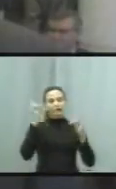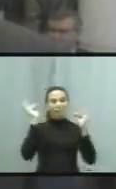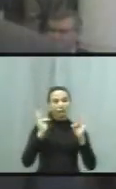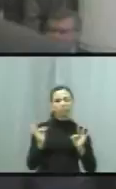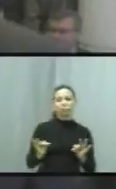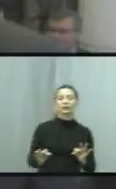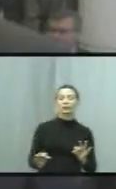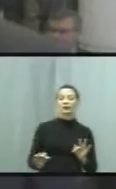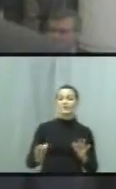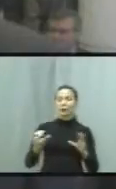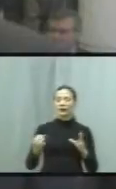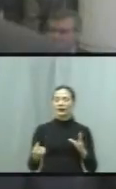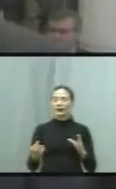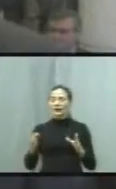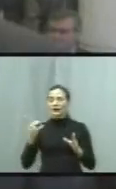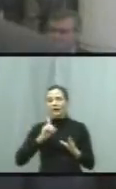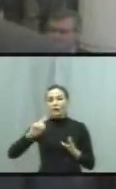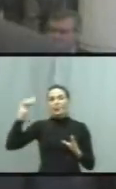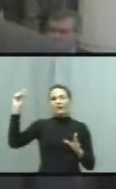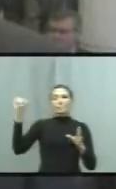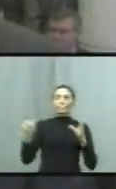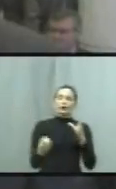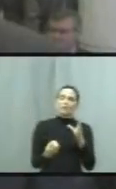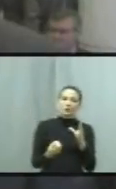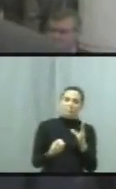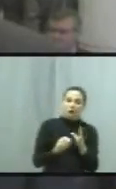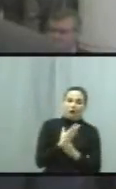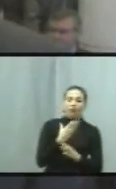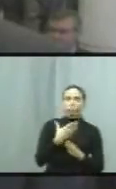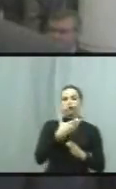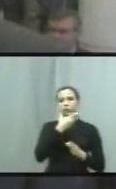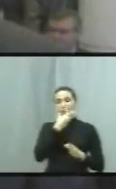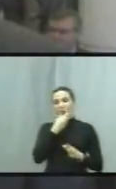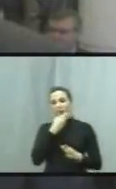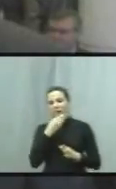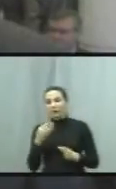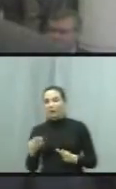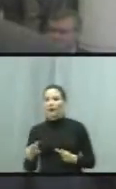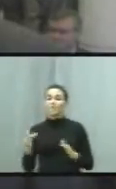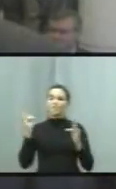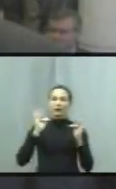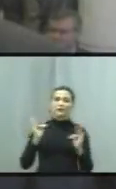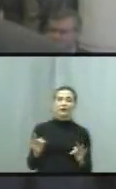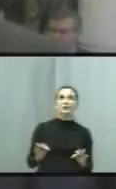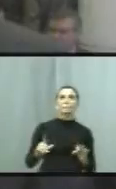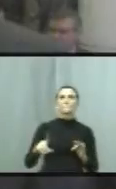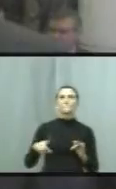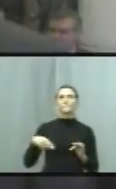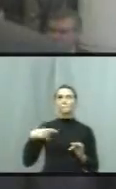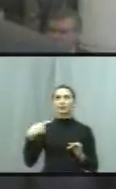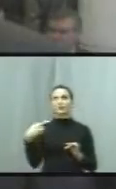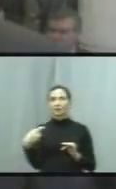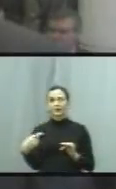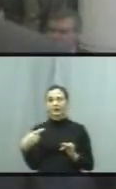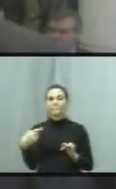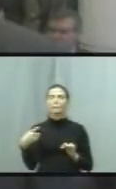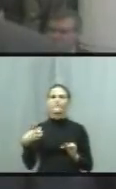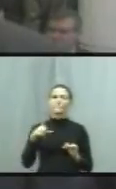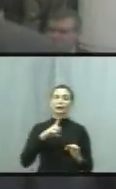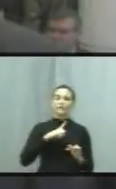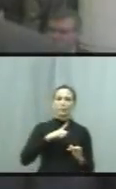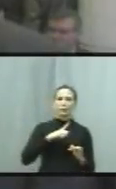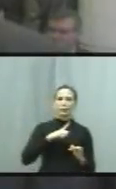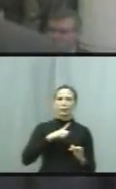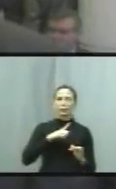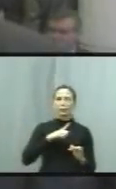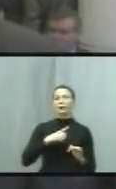Deus criou nós para que todos sejamos felizes, não só idosos, né? Na quarta-feira de 25, comparecemos na